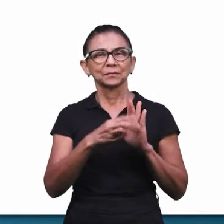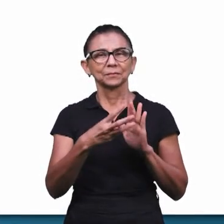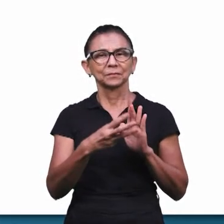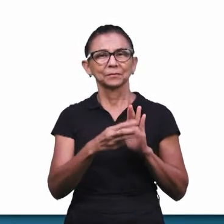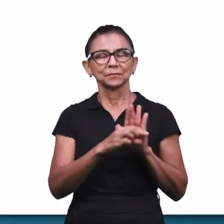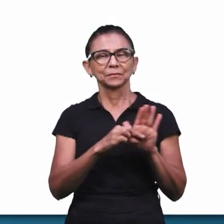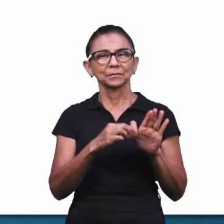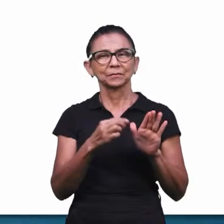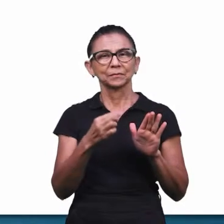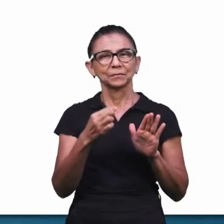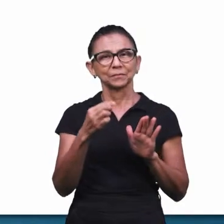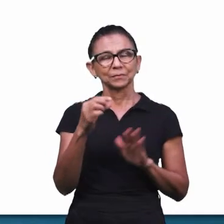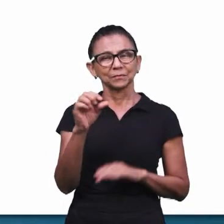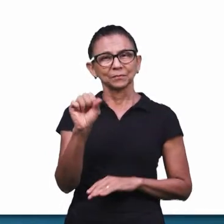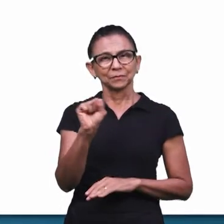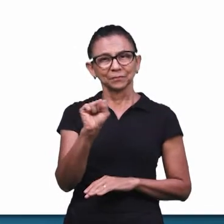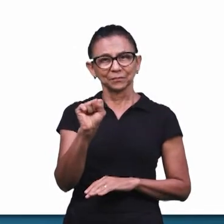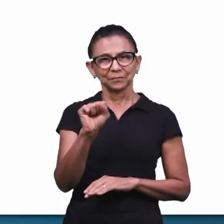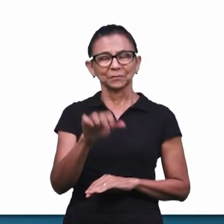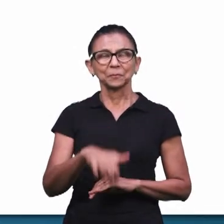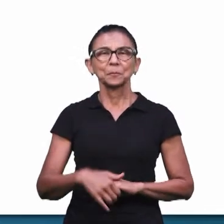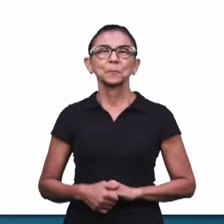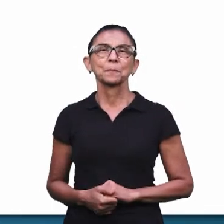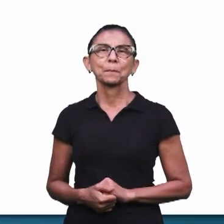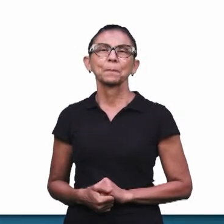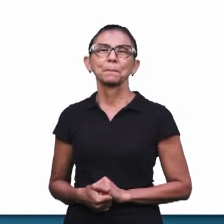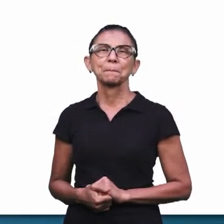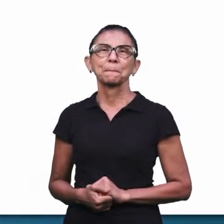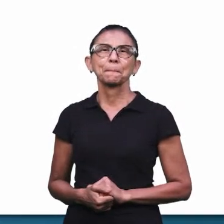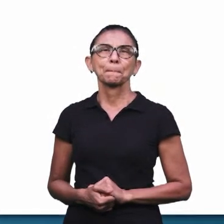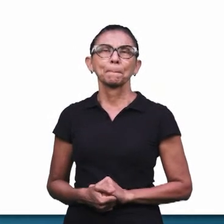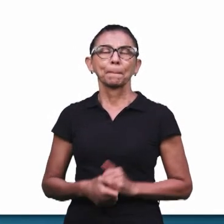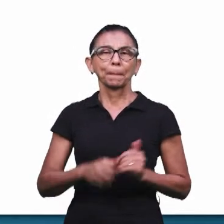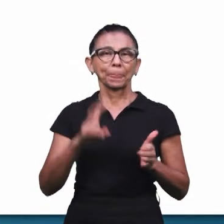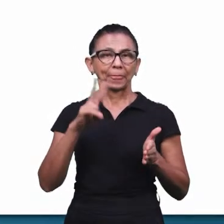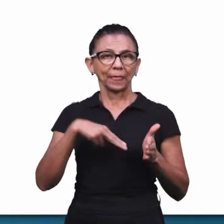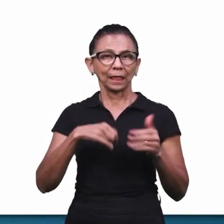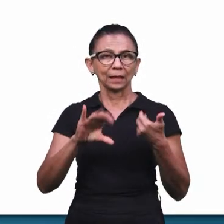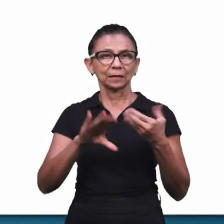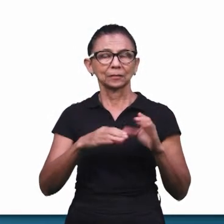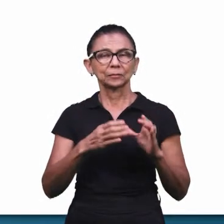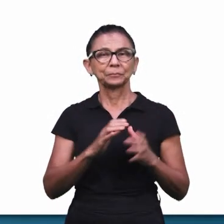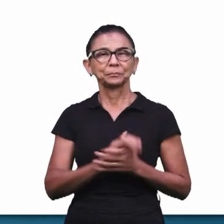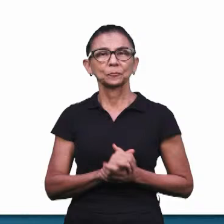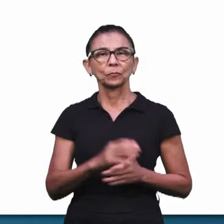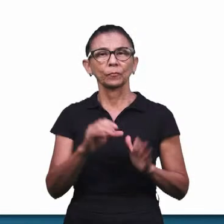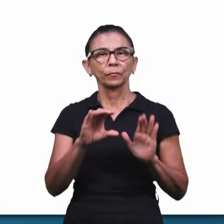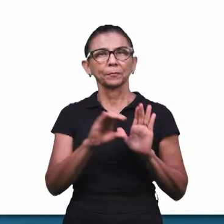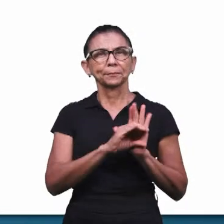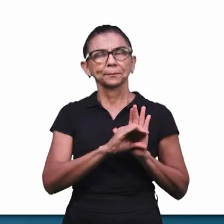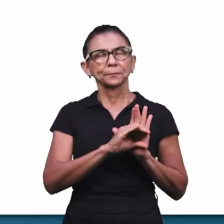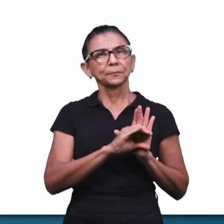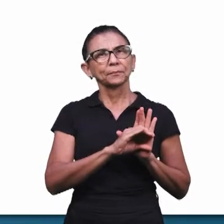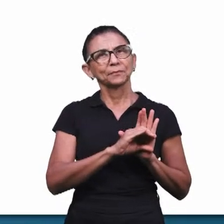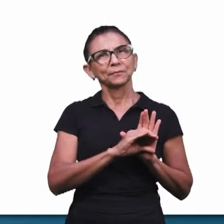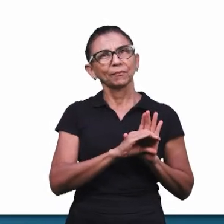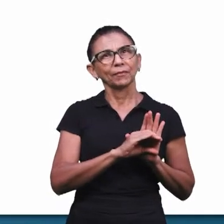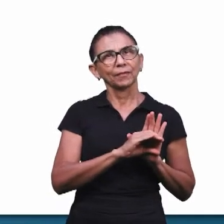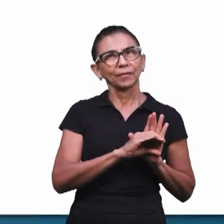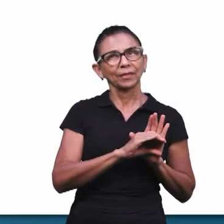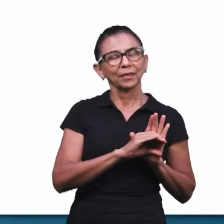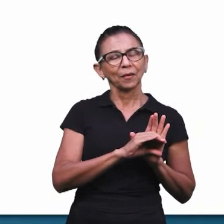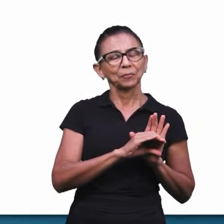capítulo 3, verso 6, 7 e 8. Agora vamos ao oitavo versículo. E diz assim, lendo o livro de Cantares, dos